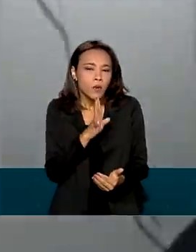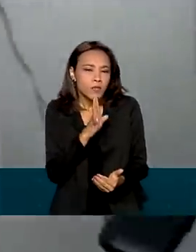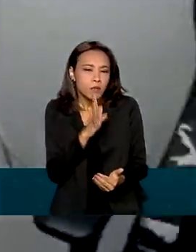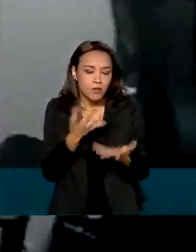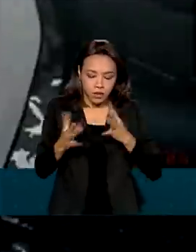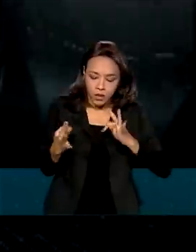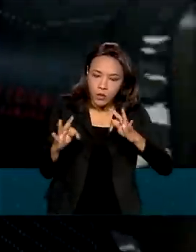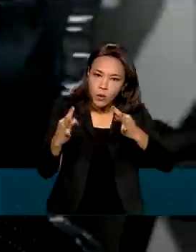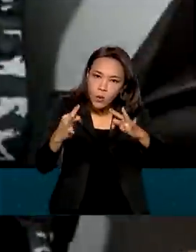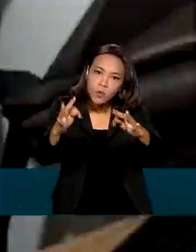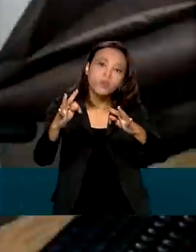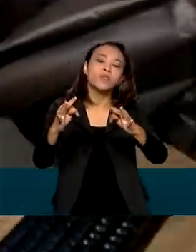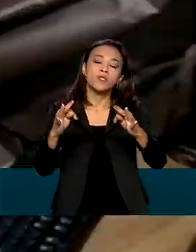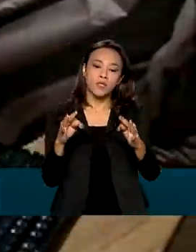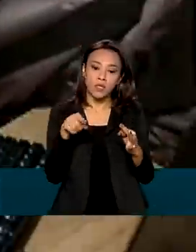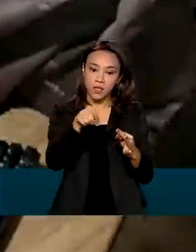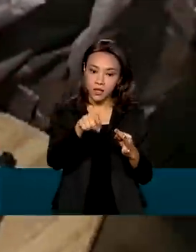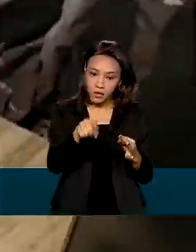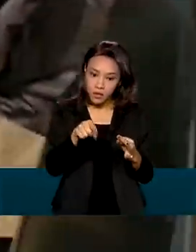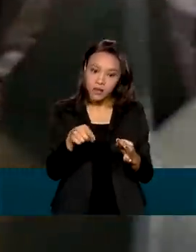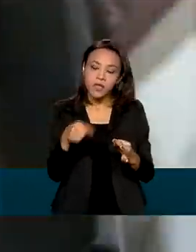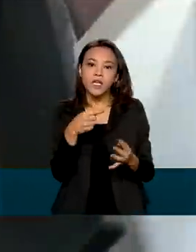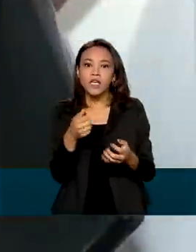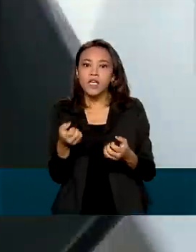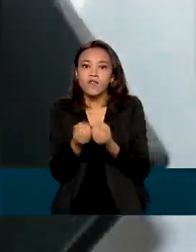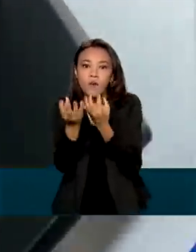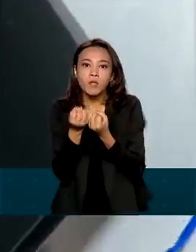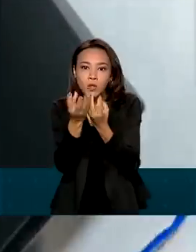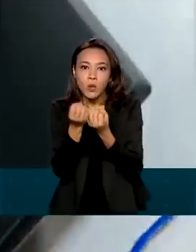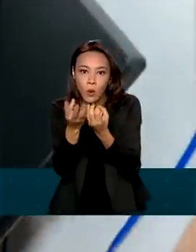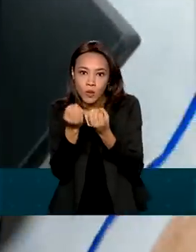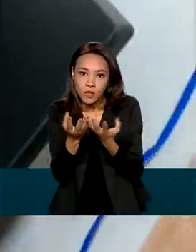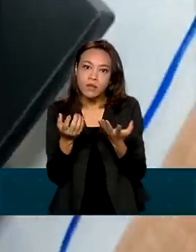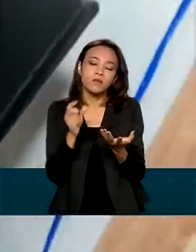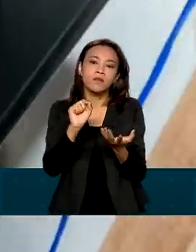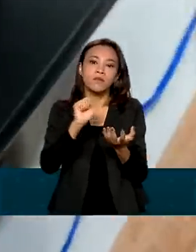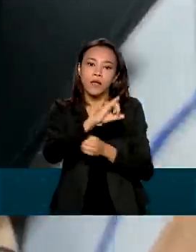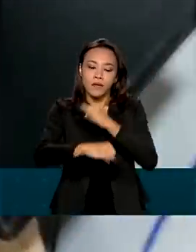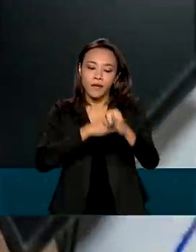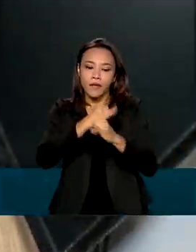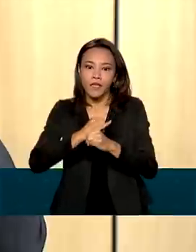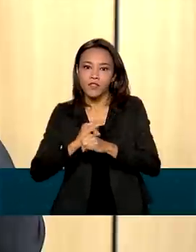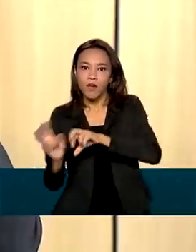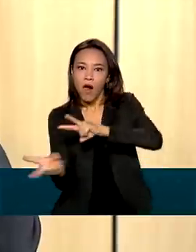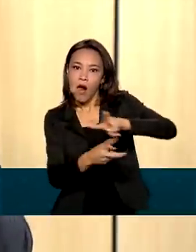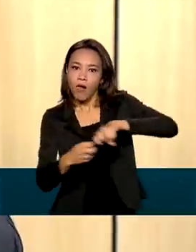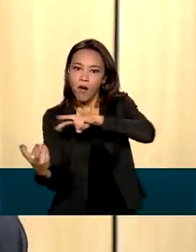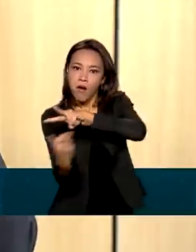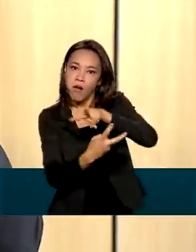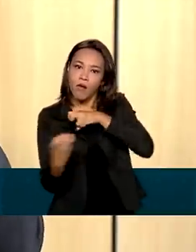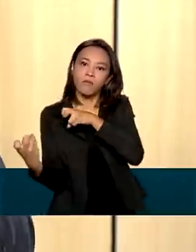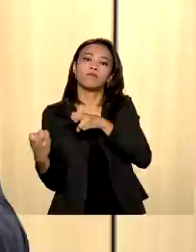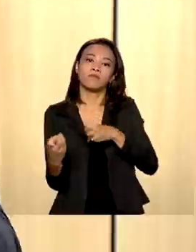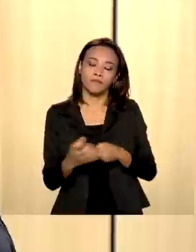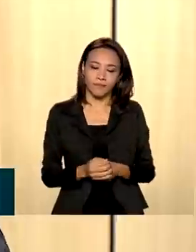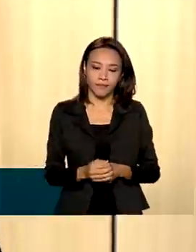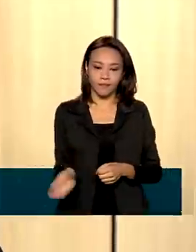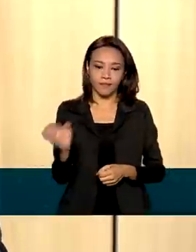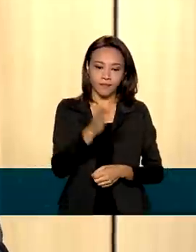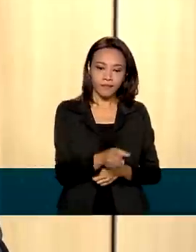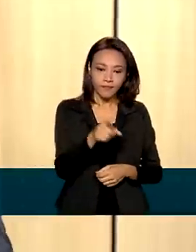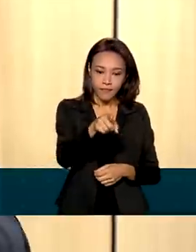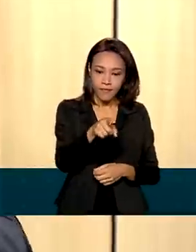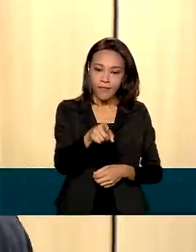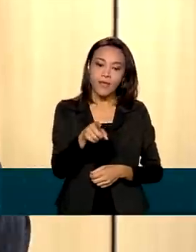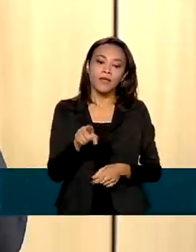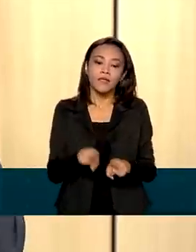tecnologia e usavam dados vazados na internet para requisitar os benefícios. Além de reprimir essa